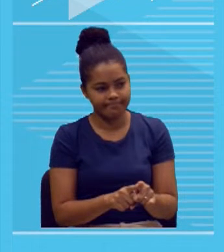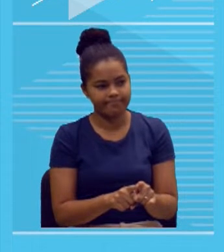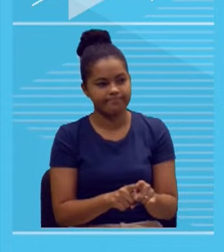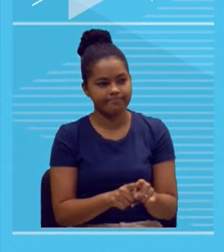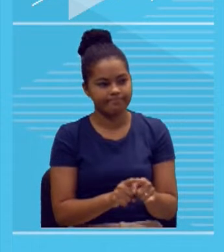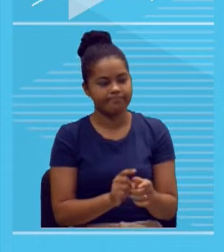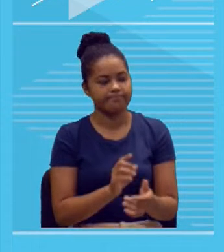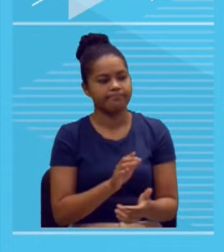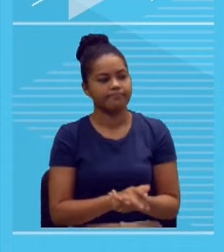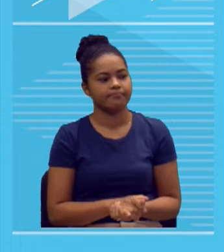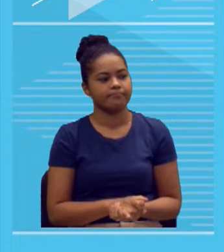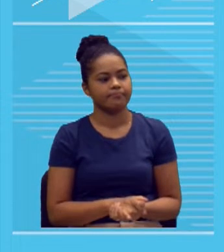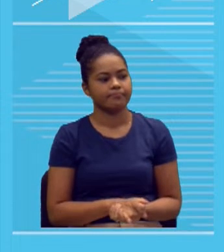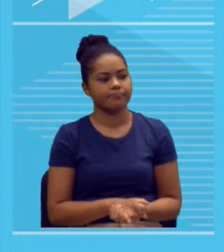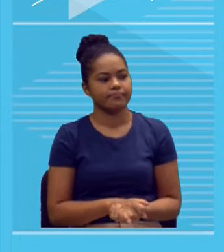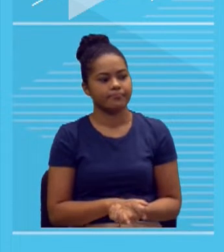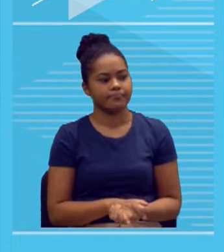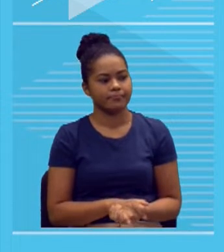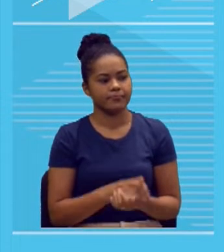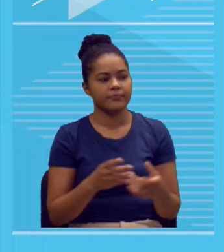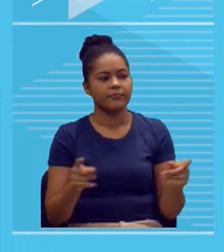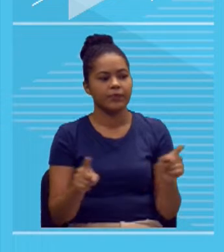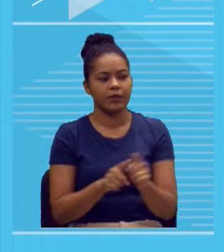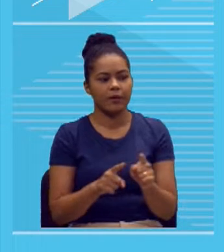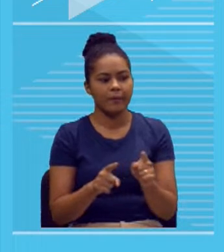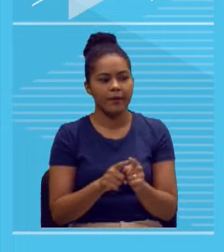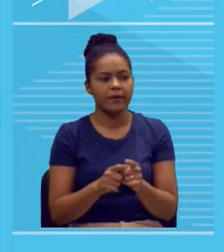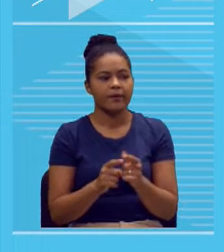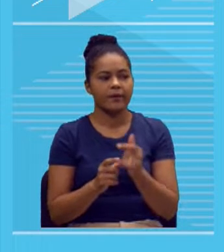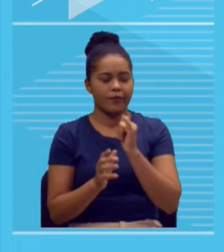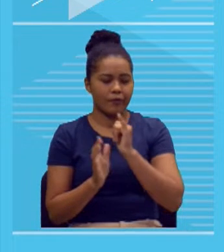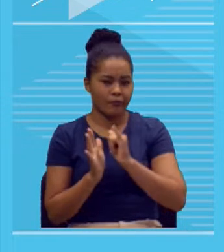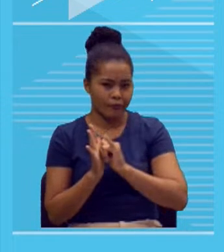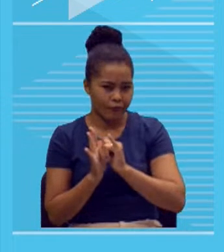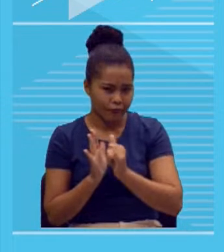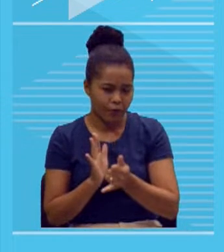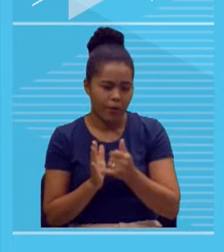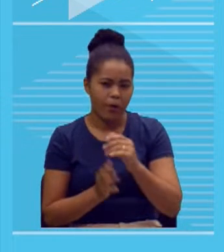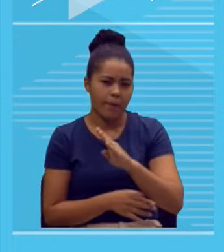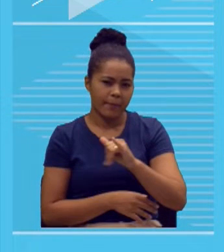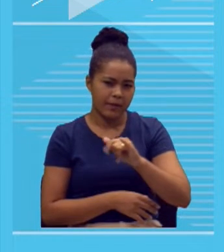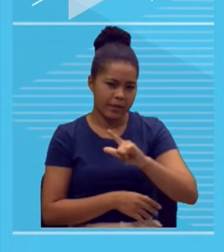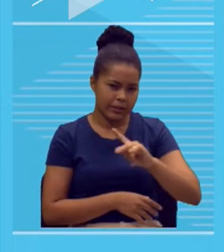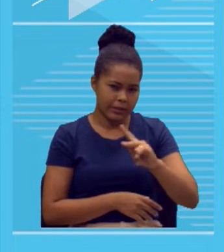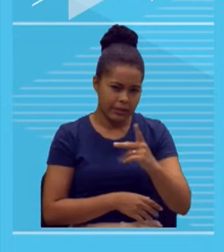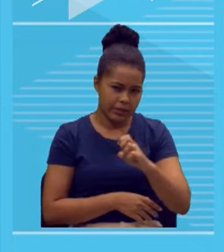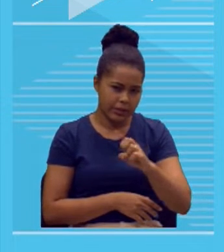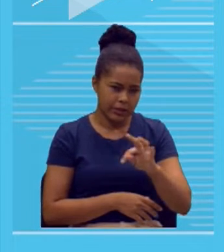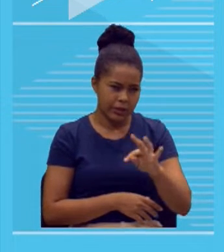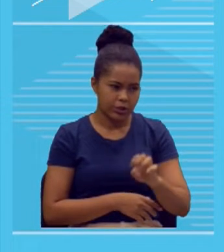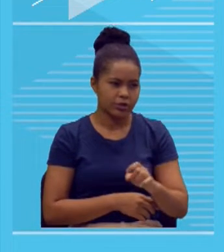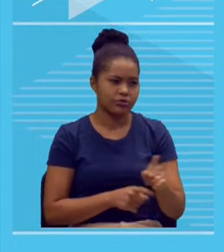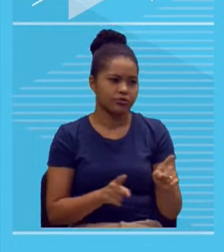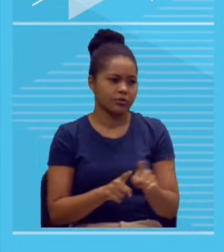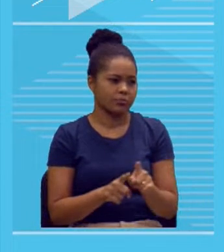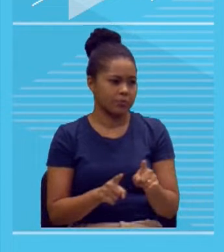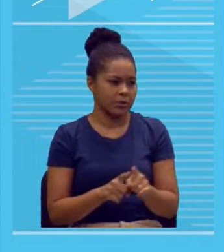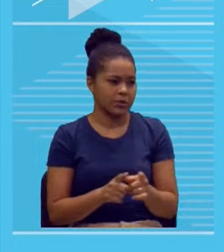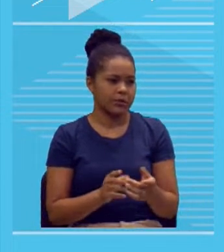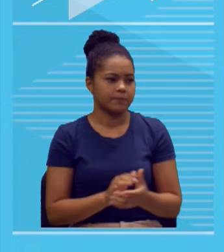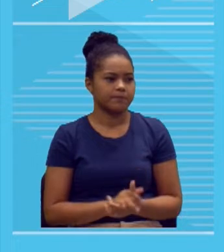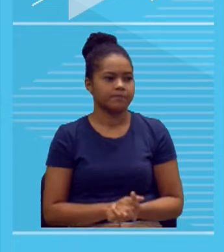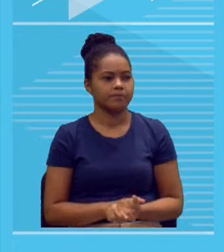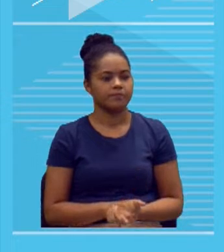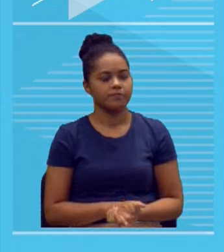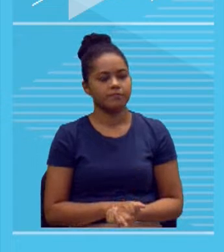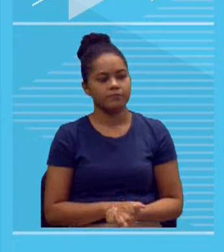desconectada. Recado ou bilhete desconectados do projeto de texto do participante? Nada a ver. Oração ou